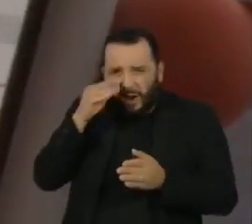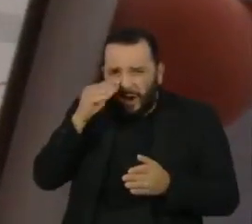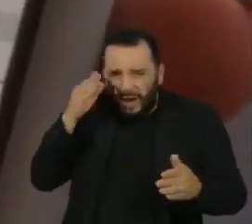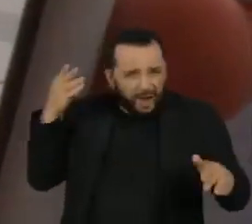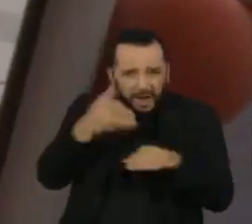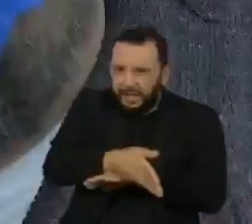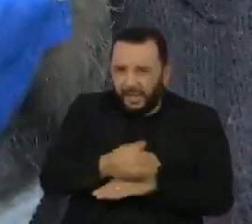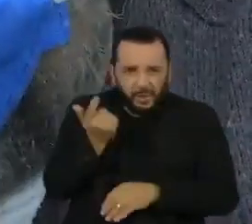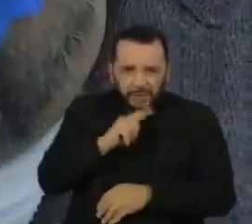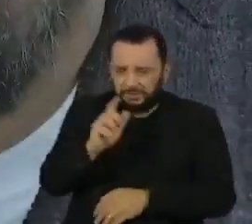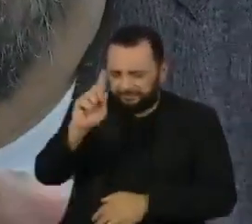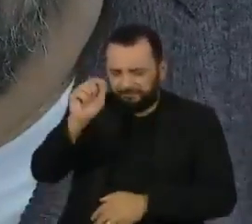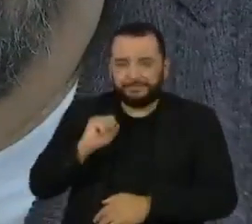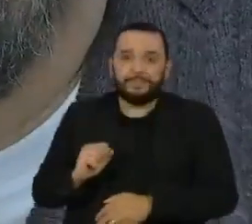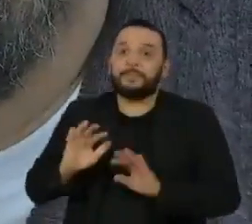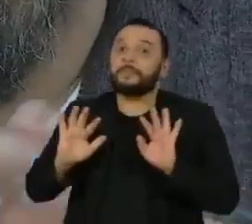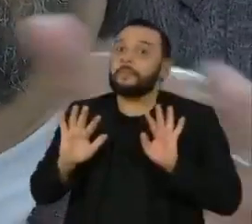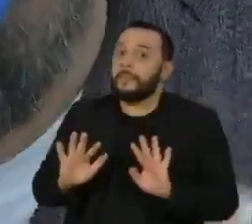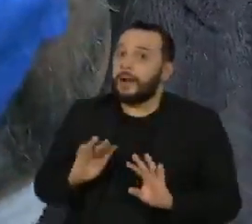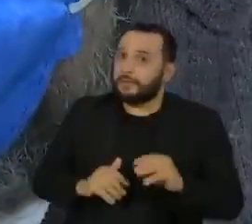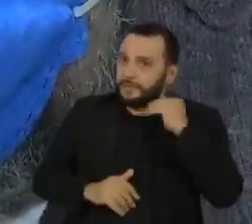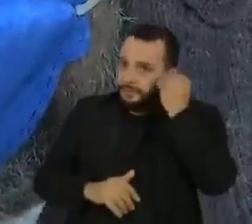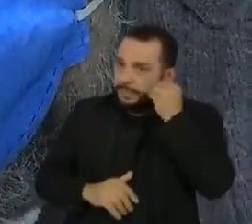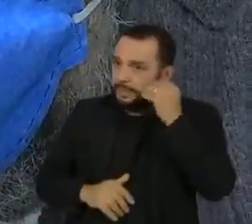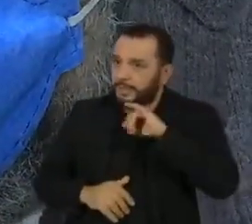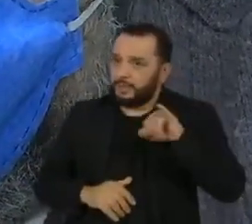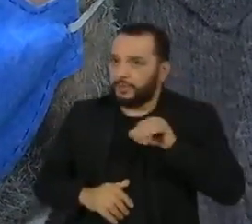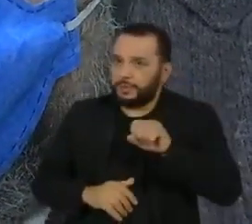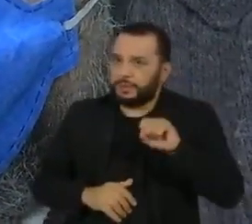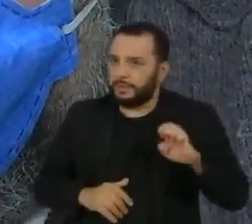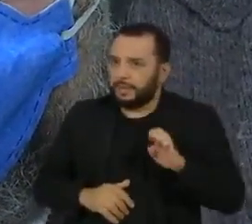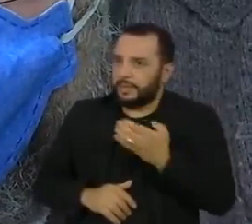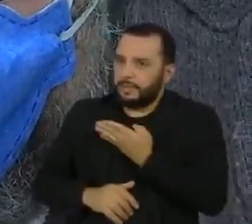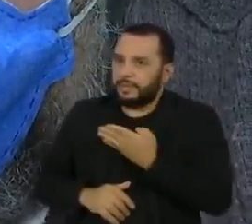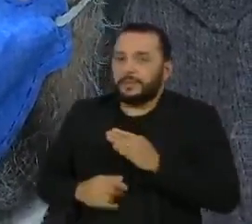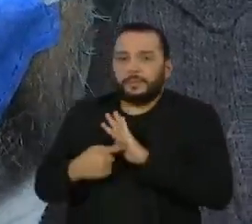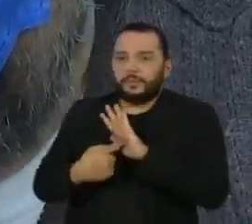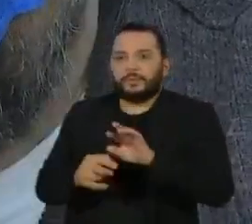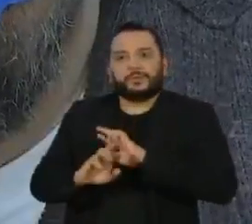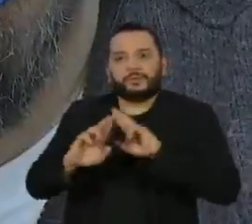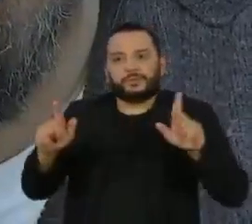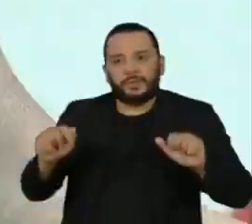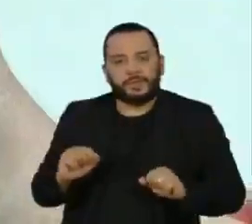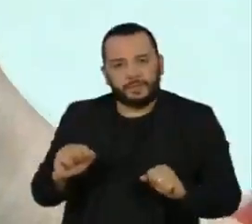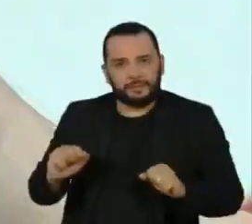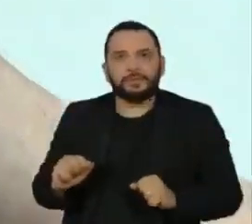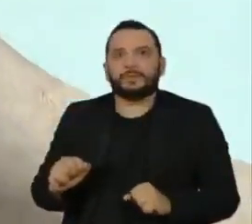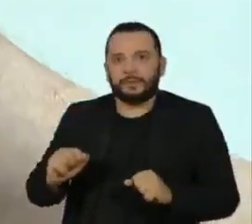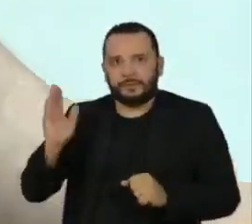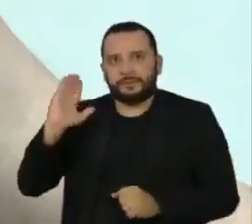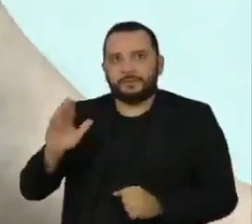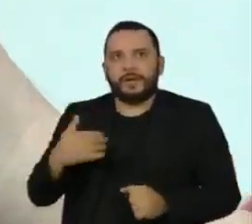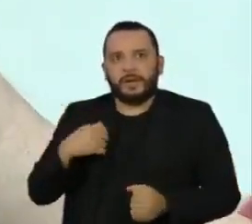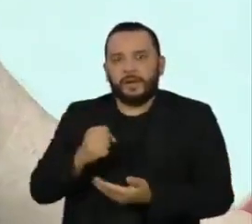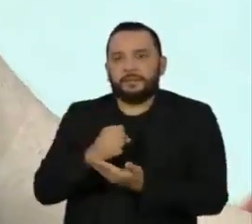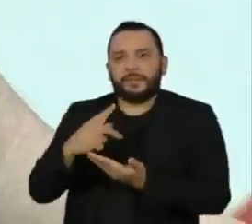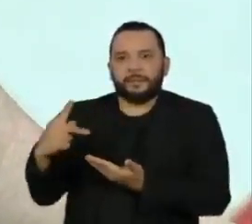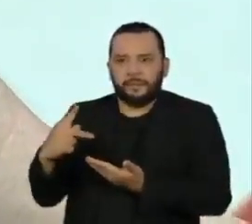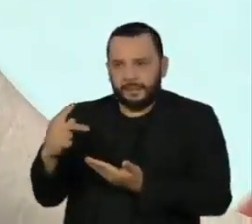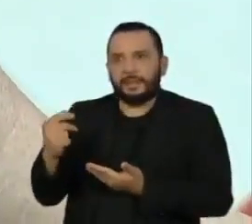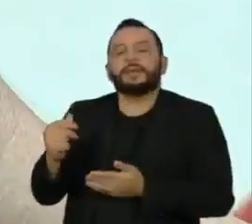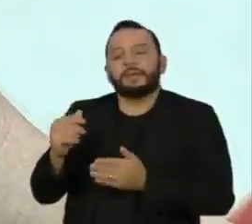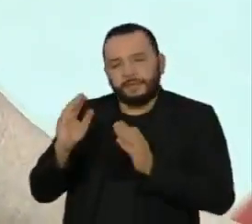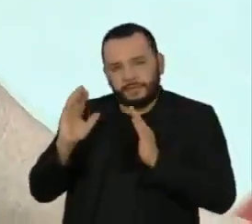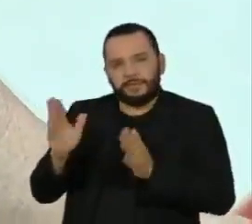dos aplicativos. Mas a experiência do José Rui mostrou que não é bem assim. Após ter o aplicativo do banco